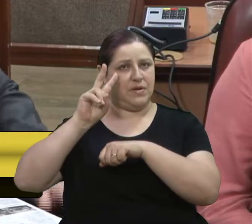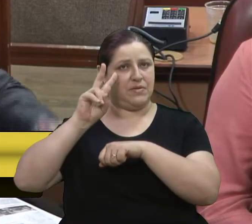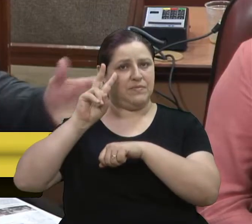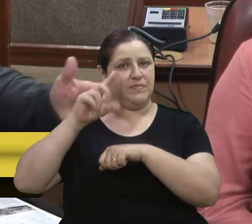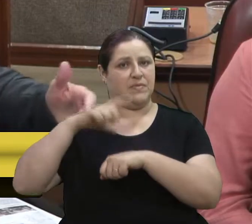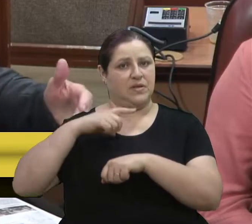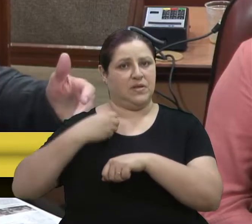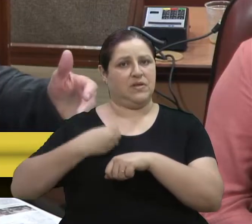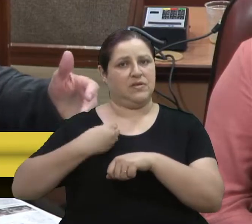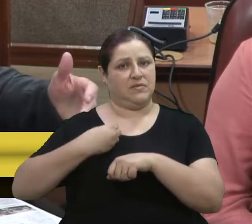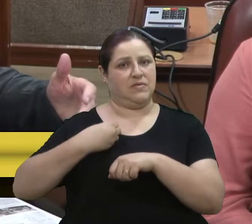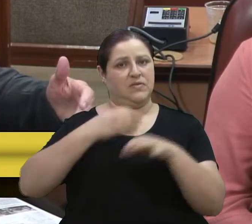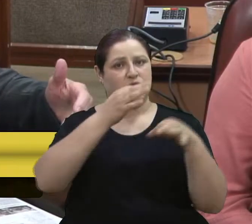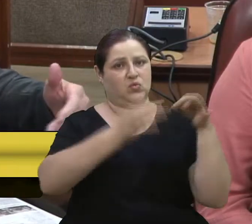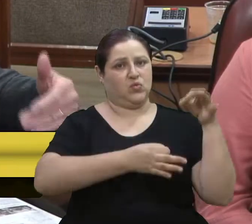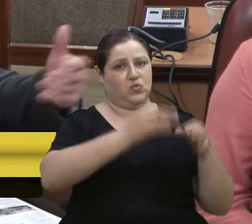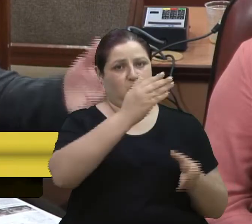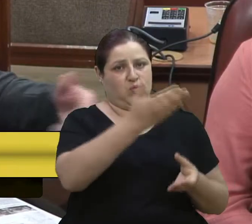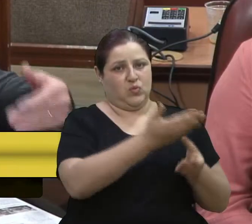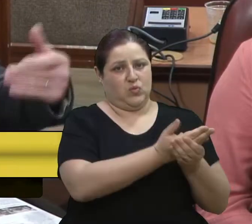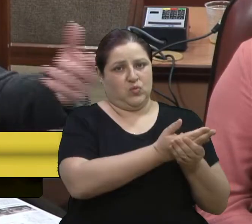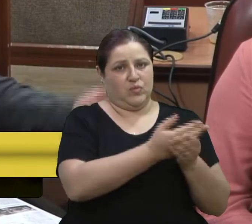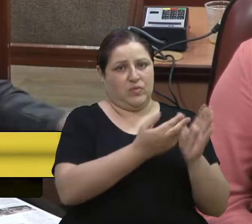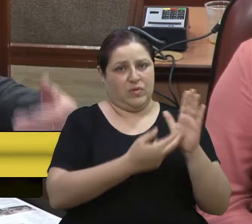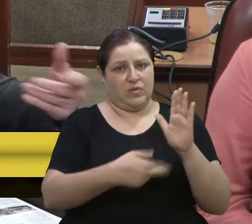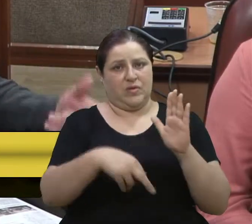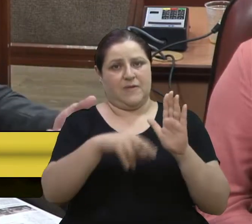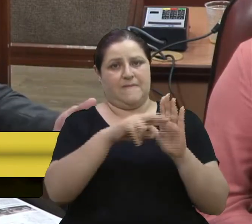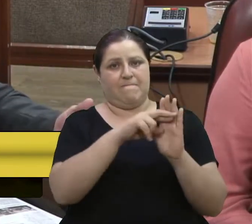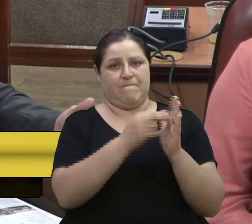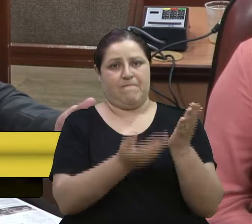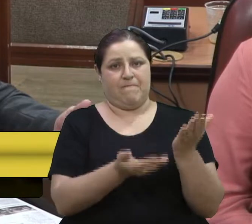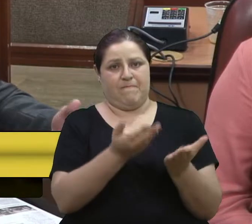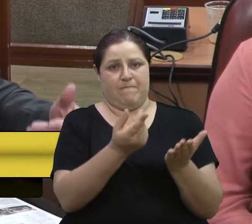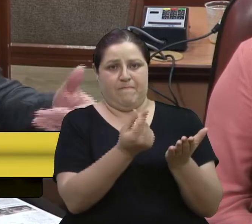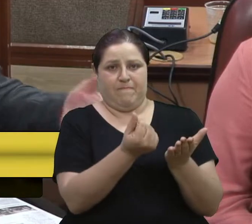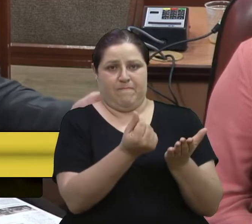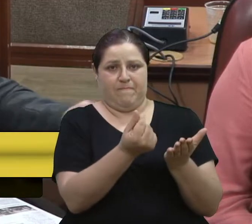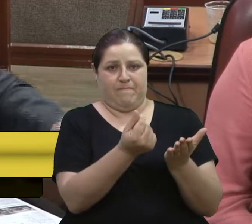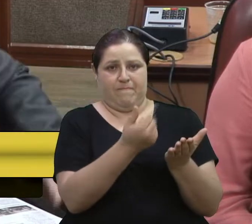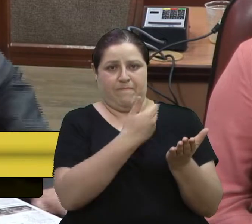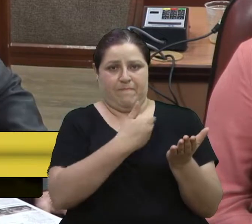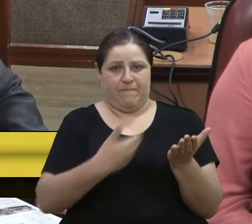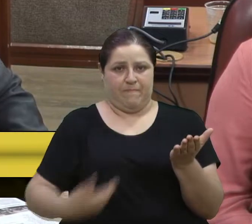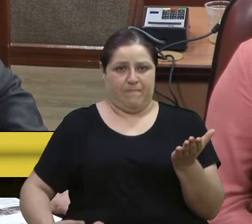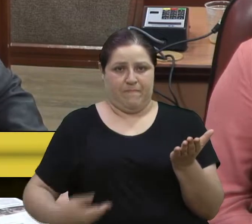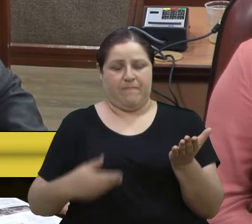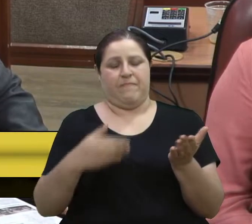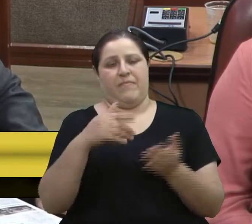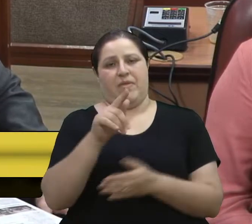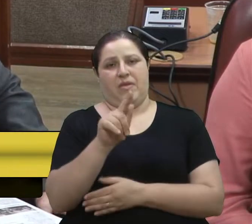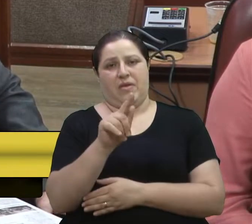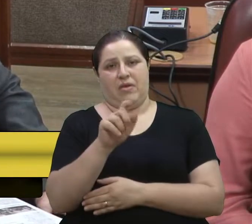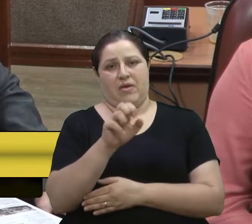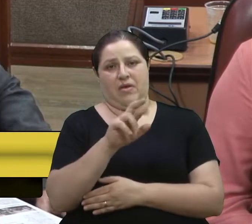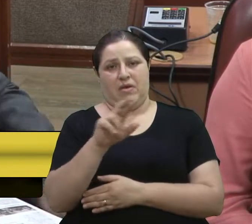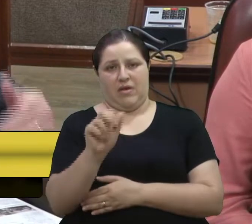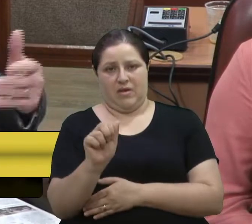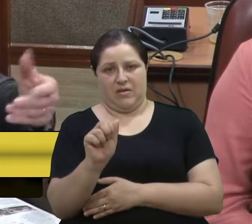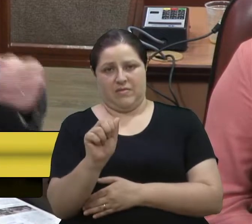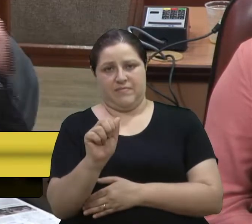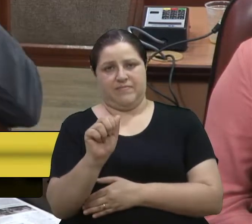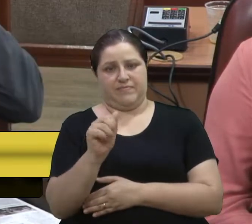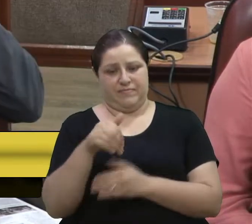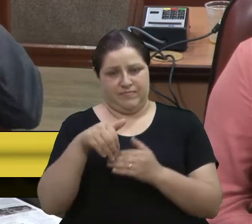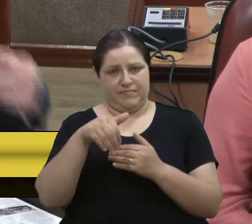judicializado a recuperação do equilíbrio financeiro do governo Guerra. Vai ser